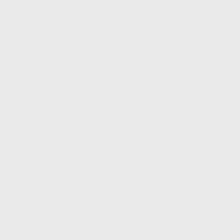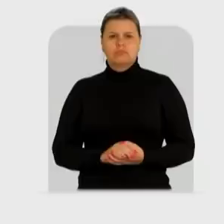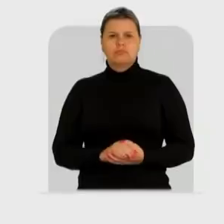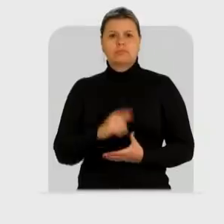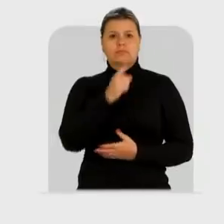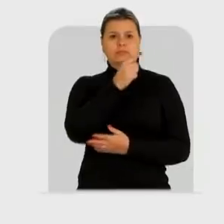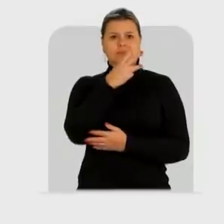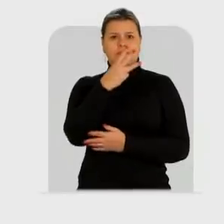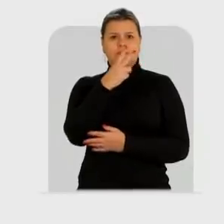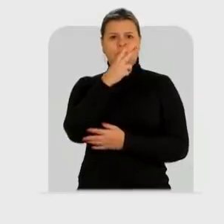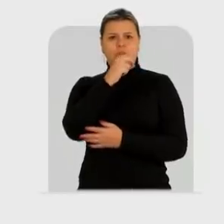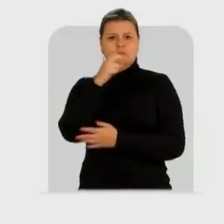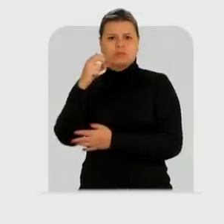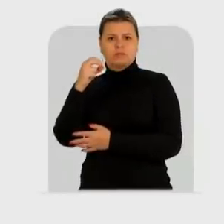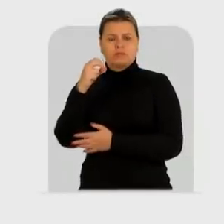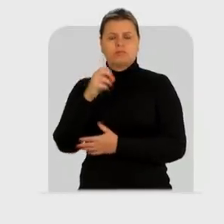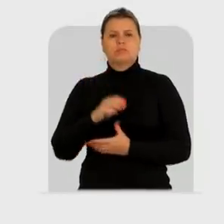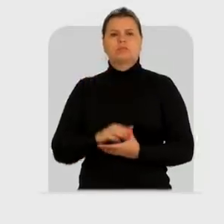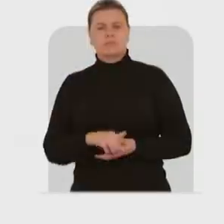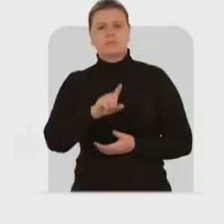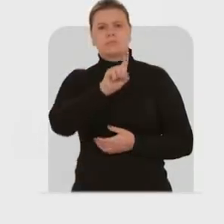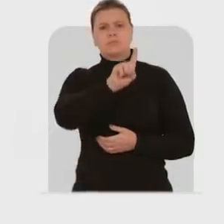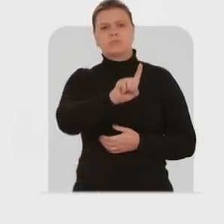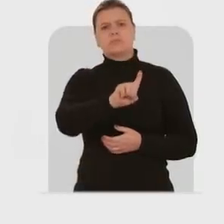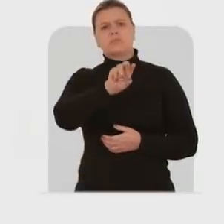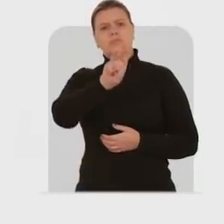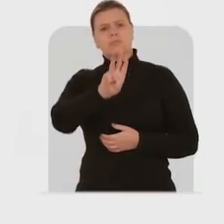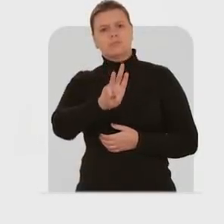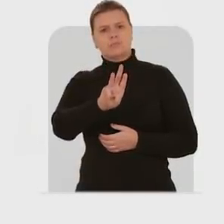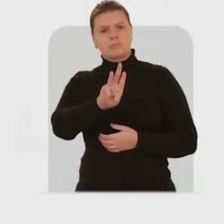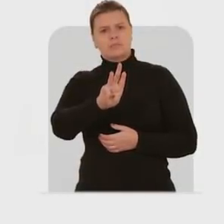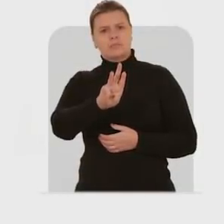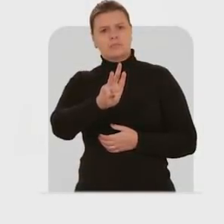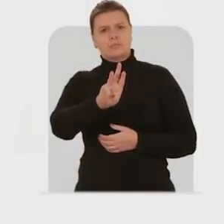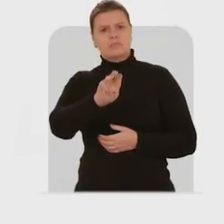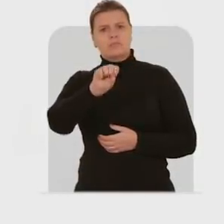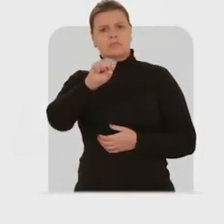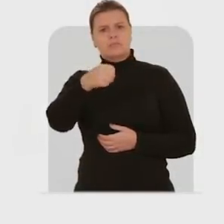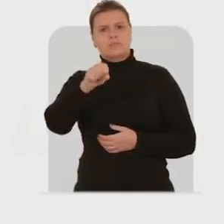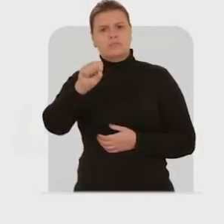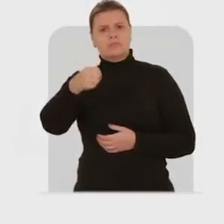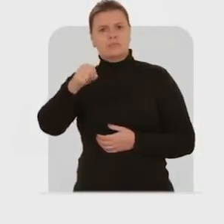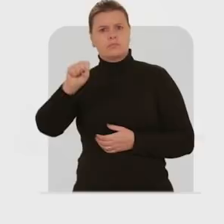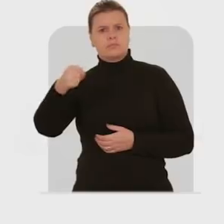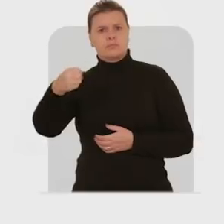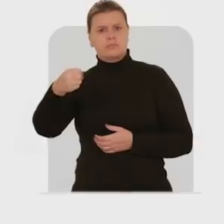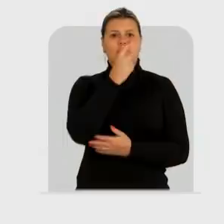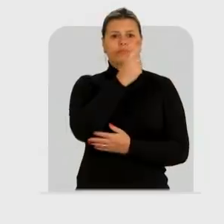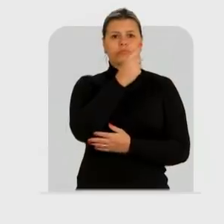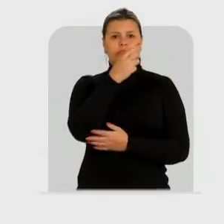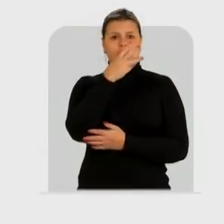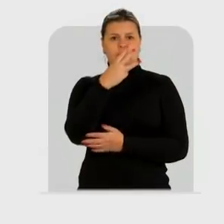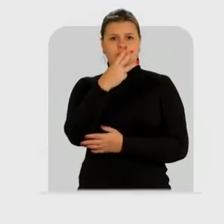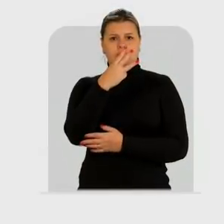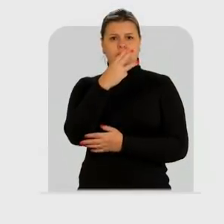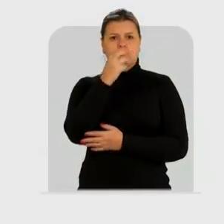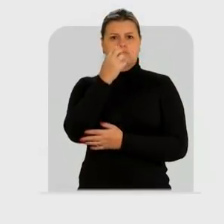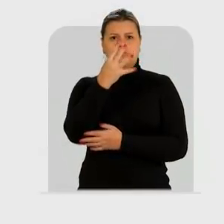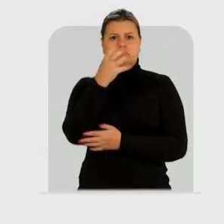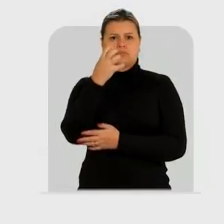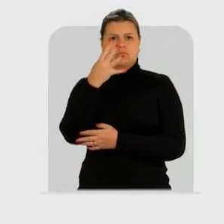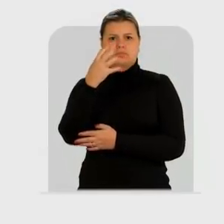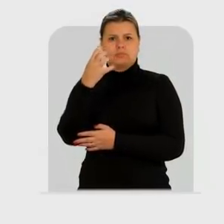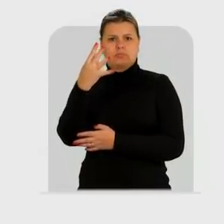do 13. Olívio. 13 200. Babadiba de Iemanjá. 13 888. Luiz Fernando